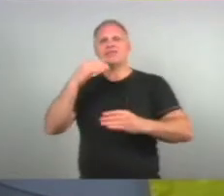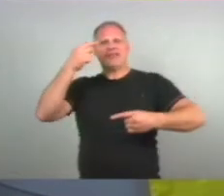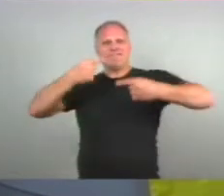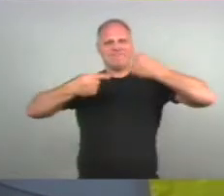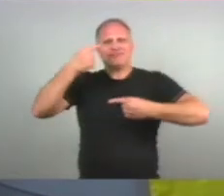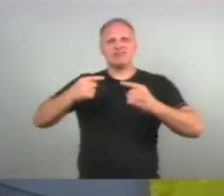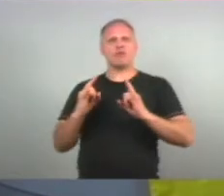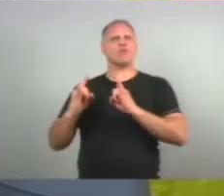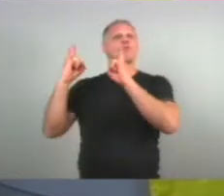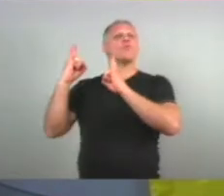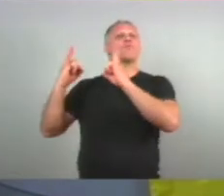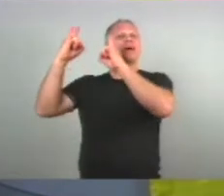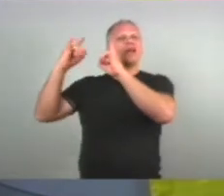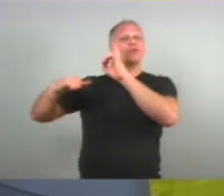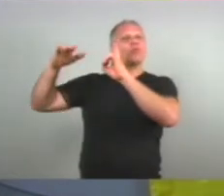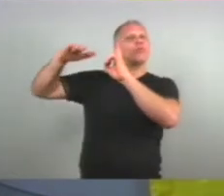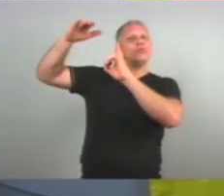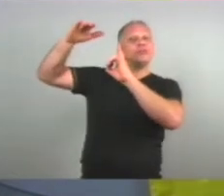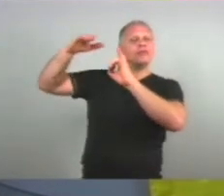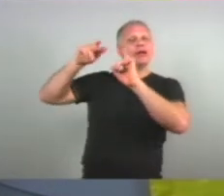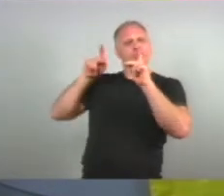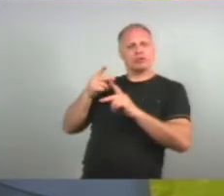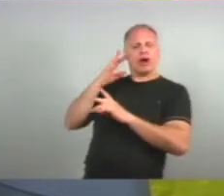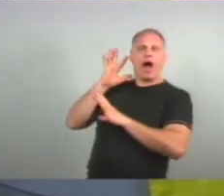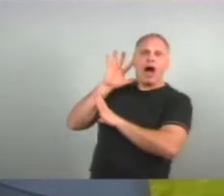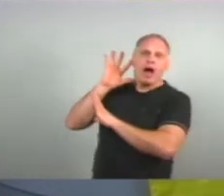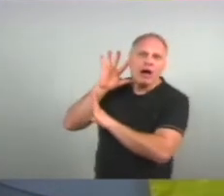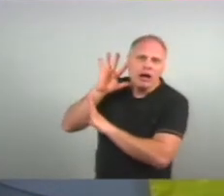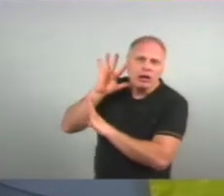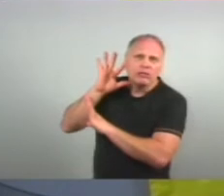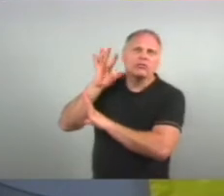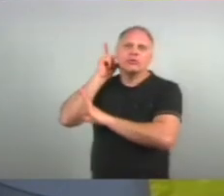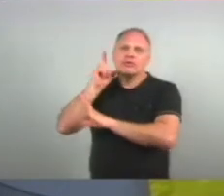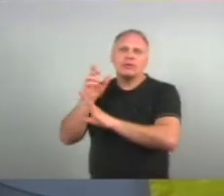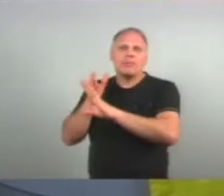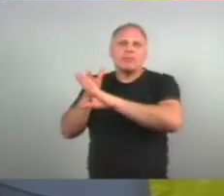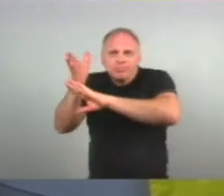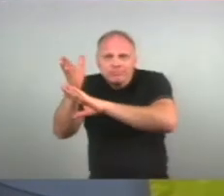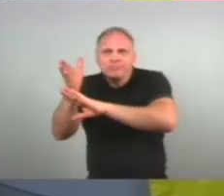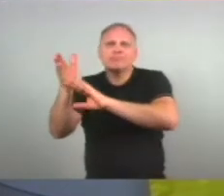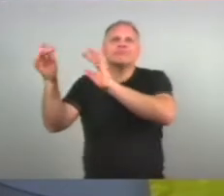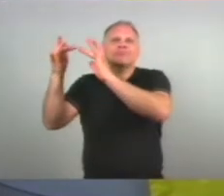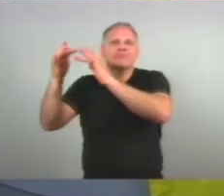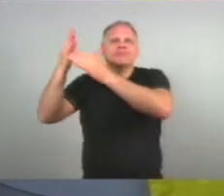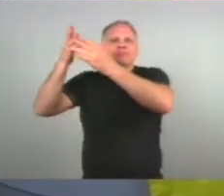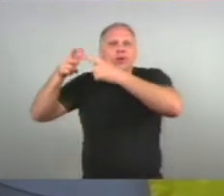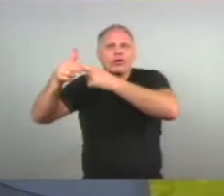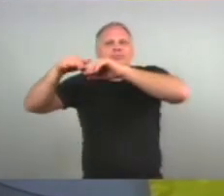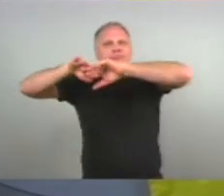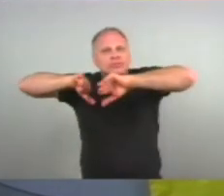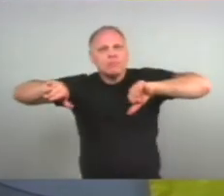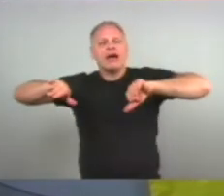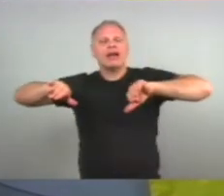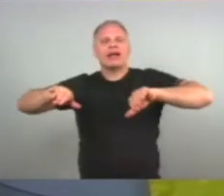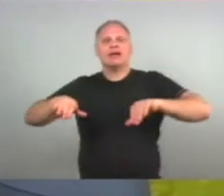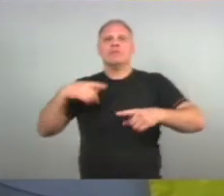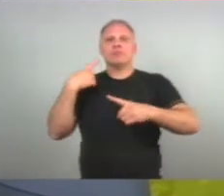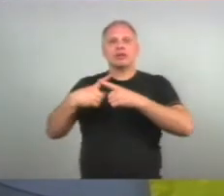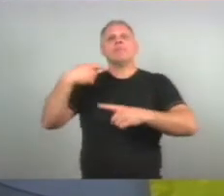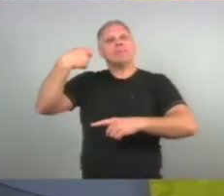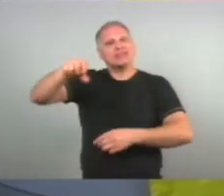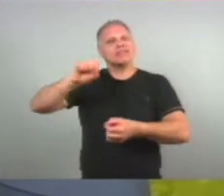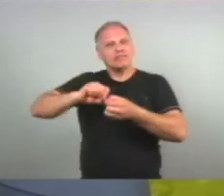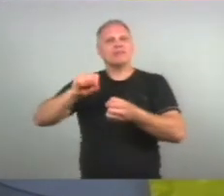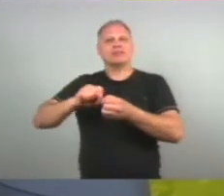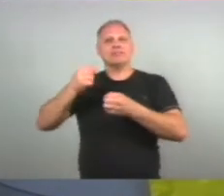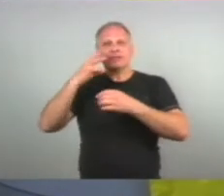condomínios Para que as pessoas Possam vir A intervir E realmente Em briga de marido Mulher Botar a colher Sim E